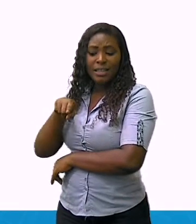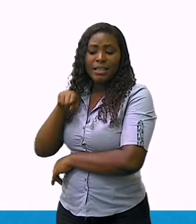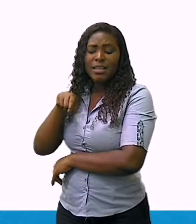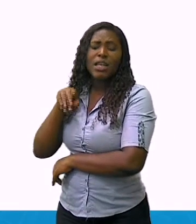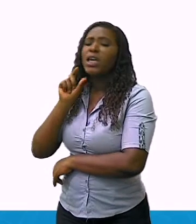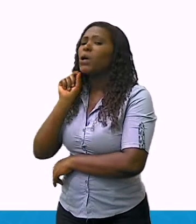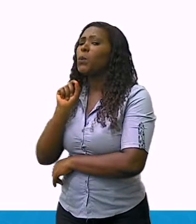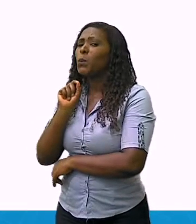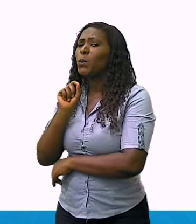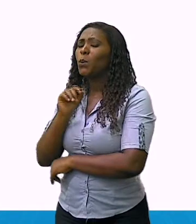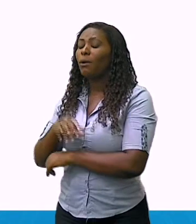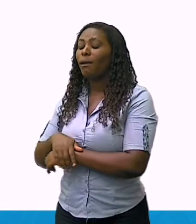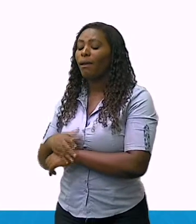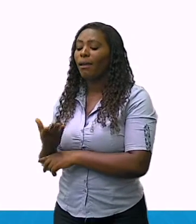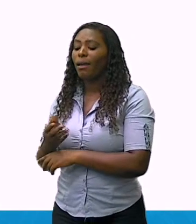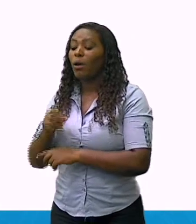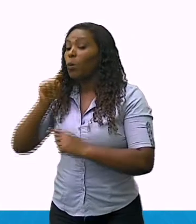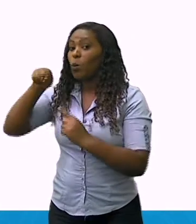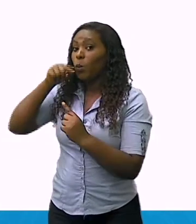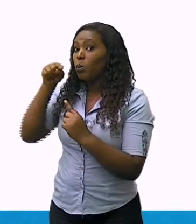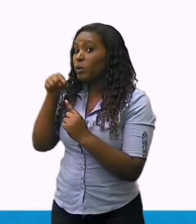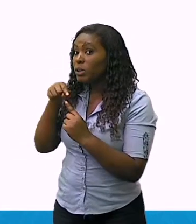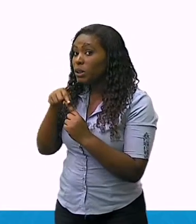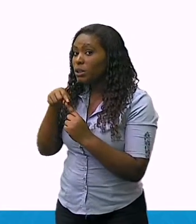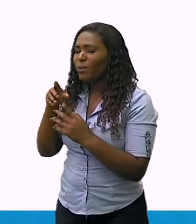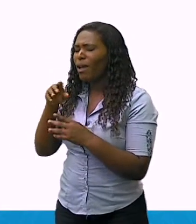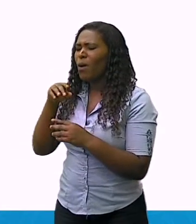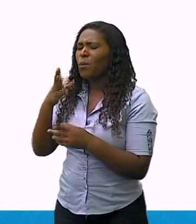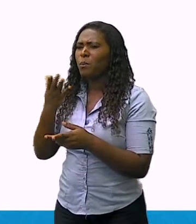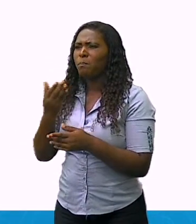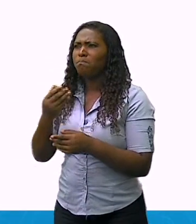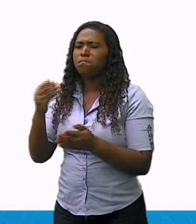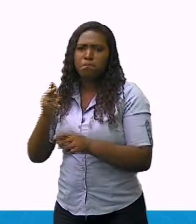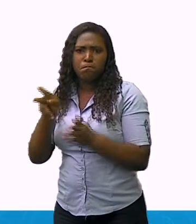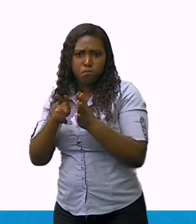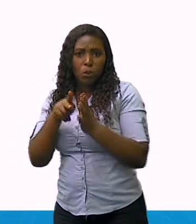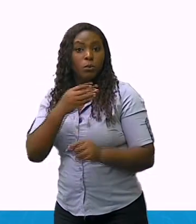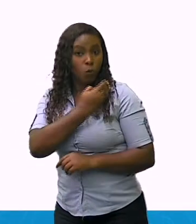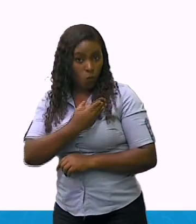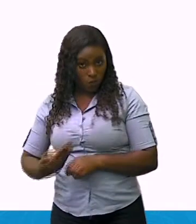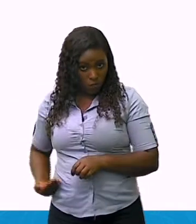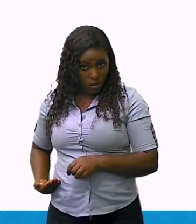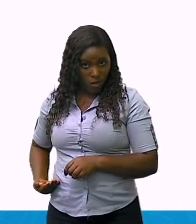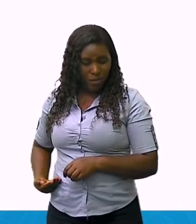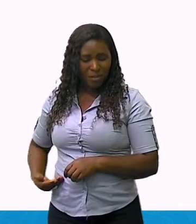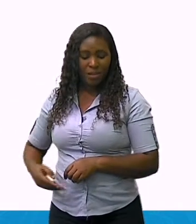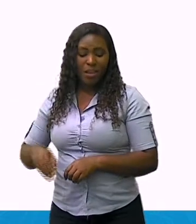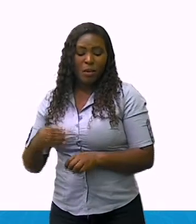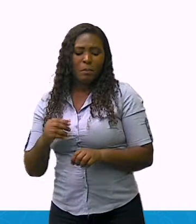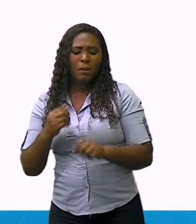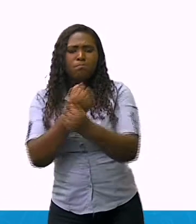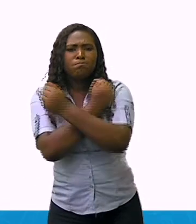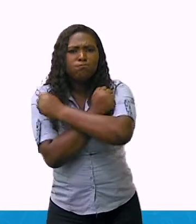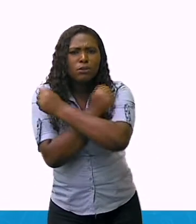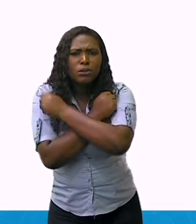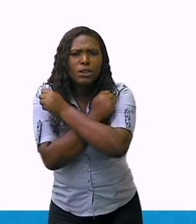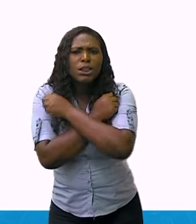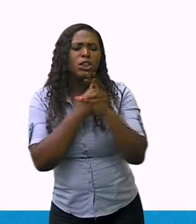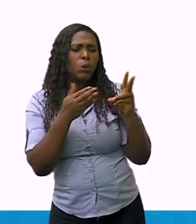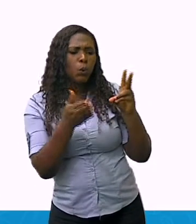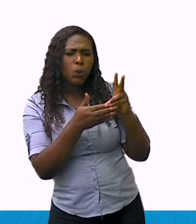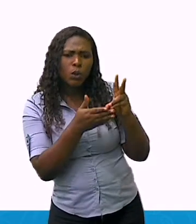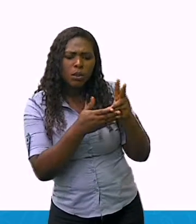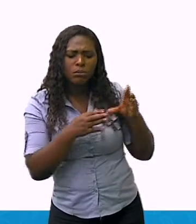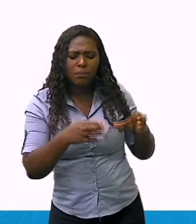objetivo é proteger as tribos e seus territórios. Através da preservação da sua cultura,